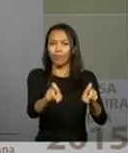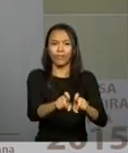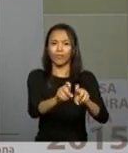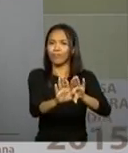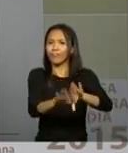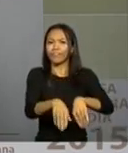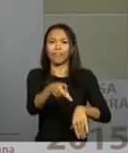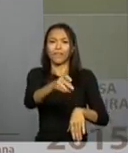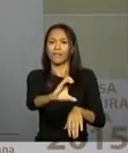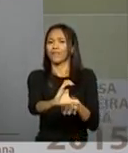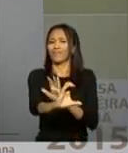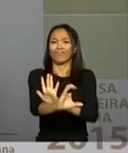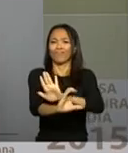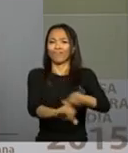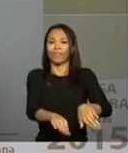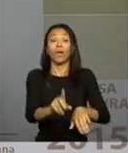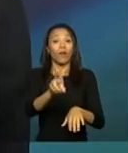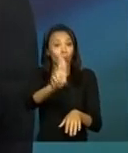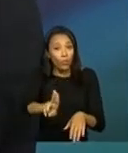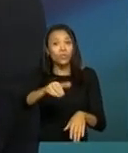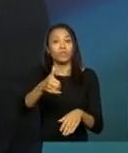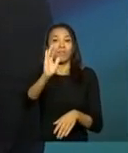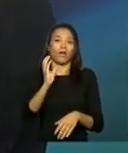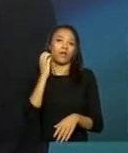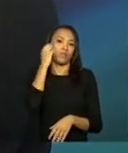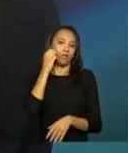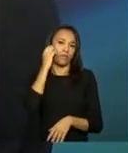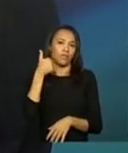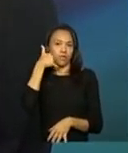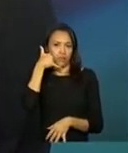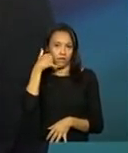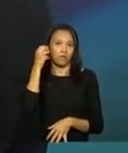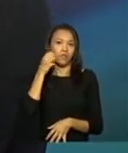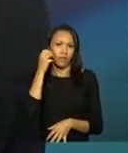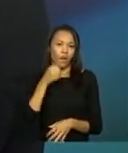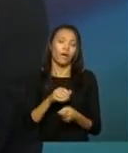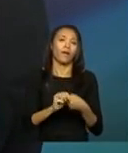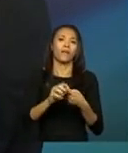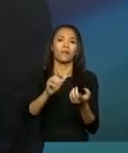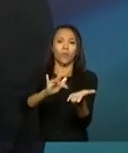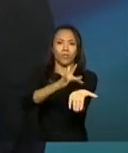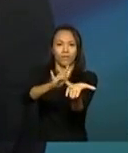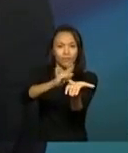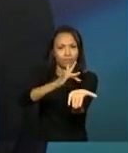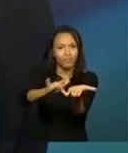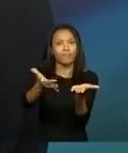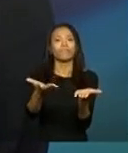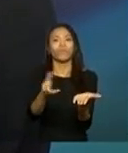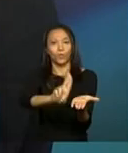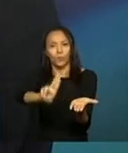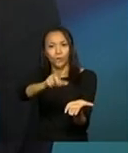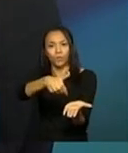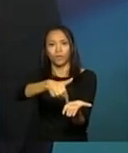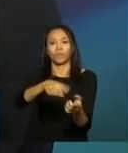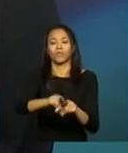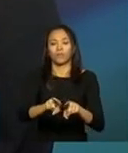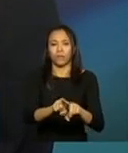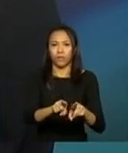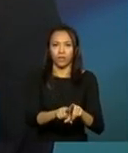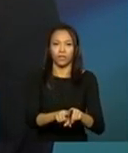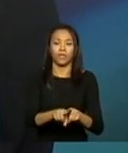utilização de celular, que é o que a gente vê nas vendas hoje de iPads e de celular como o nosso